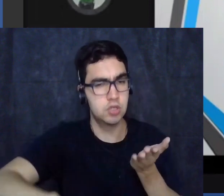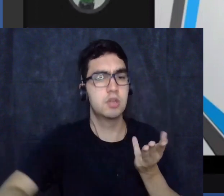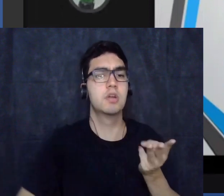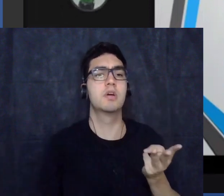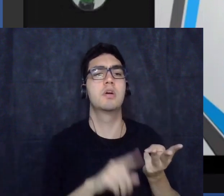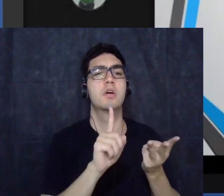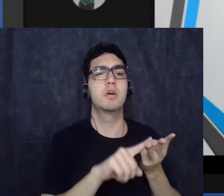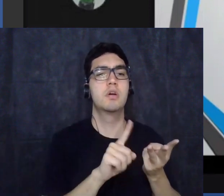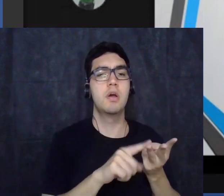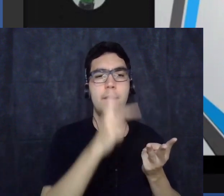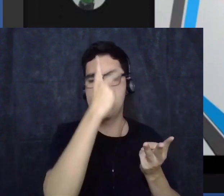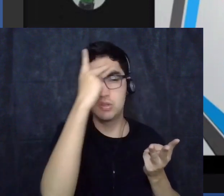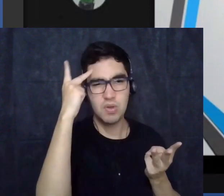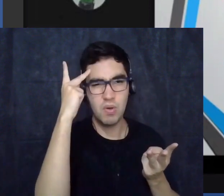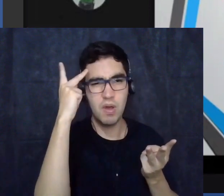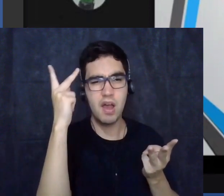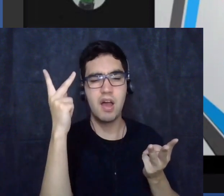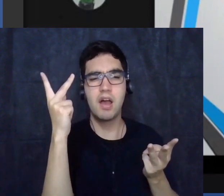indesejáveis